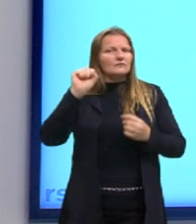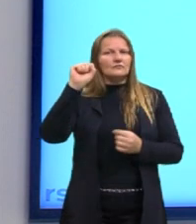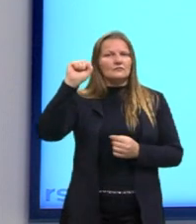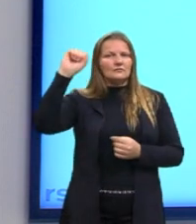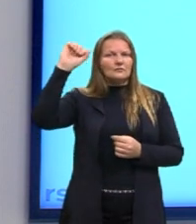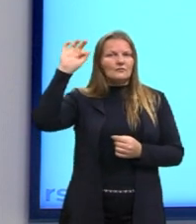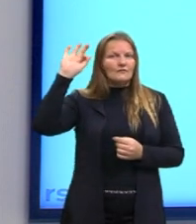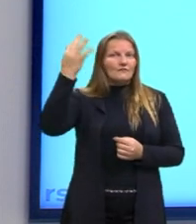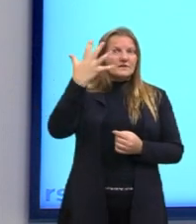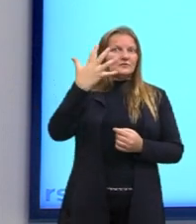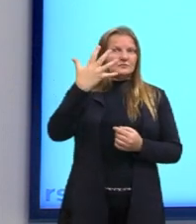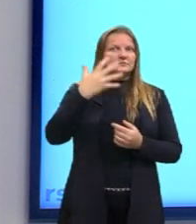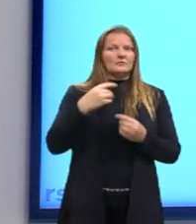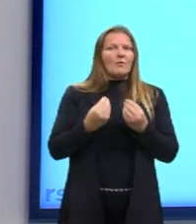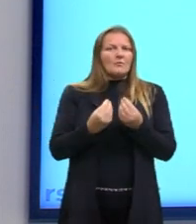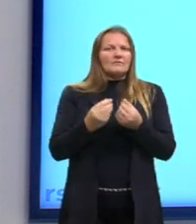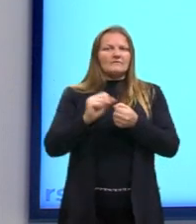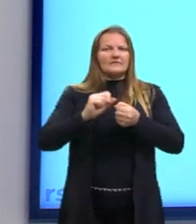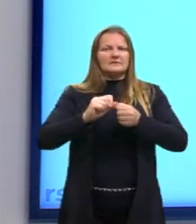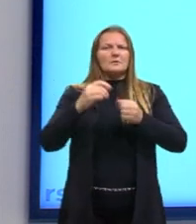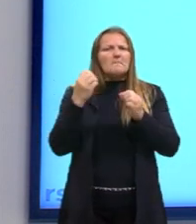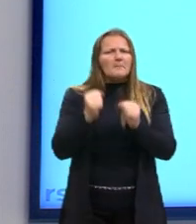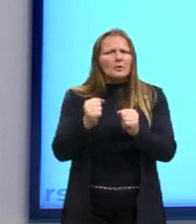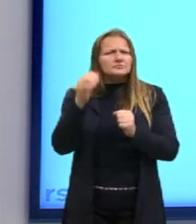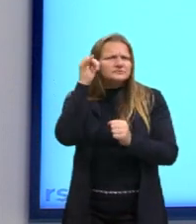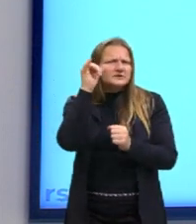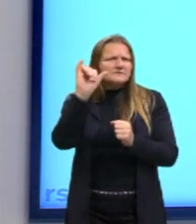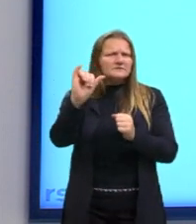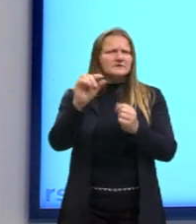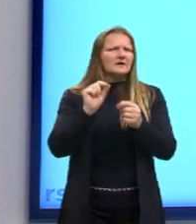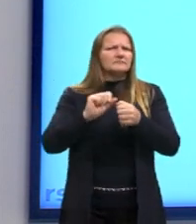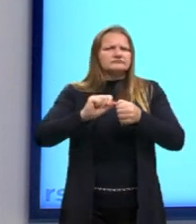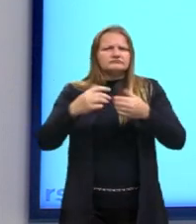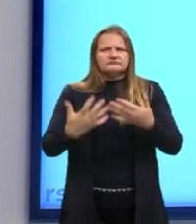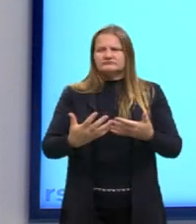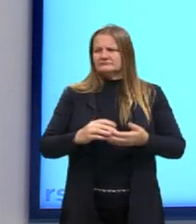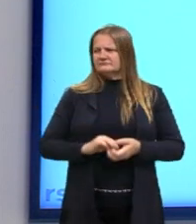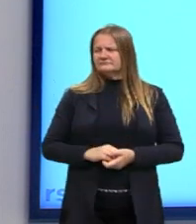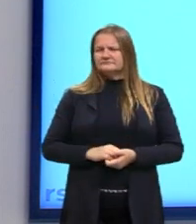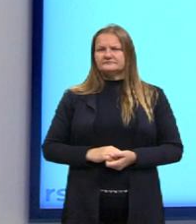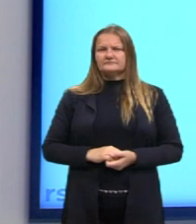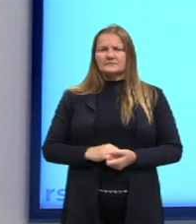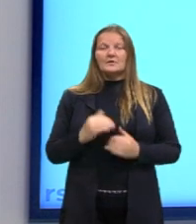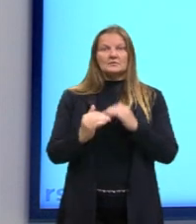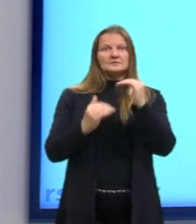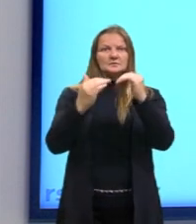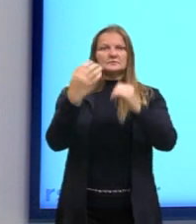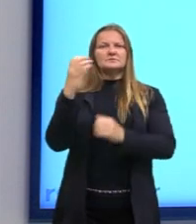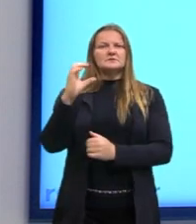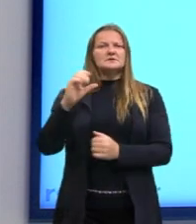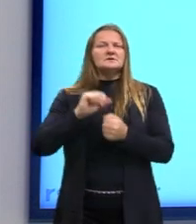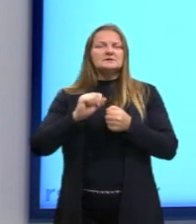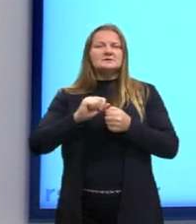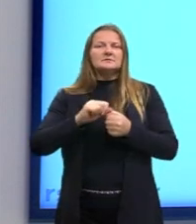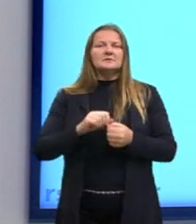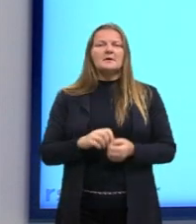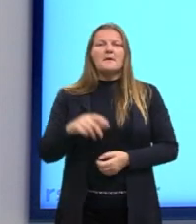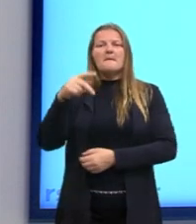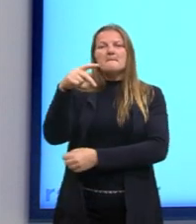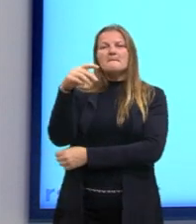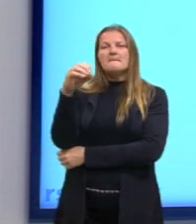ciência, o que que pode se evitar com o desenvolvimento da ciência. Por exemplo, o caso da poliomielite,